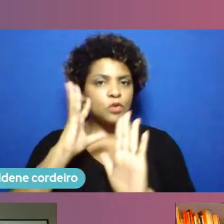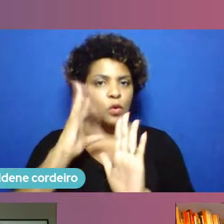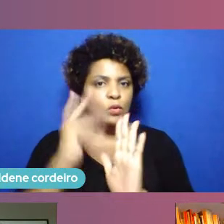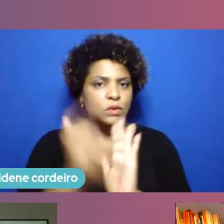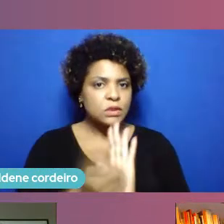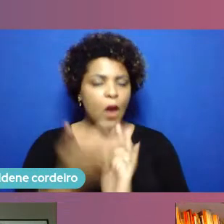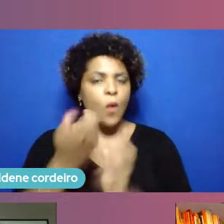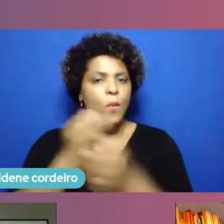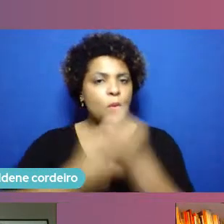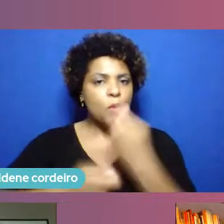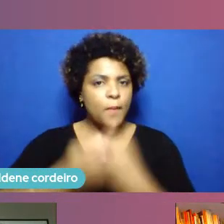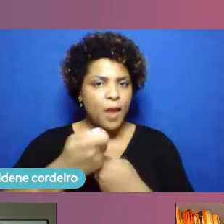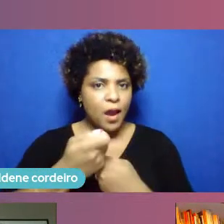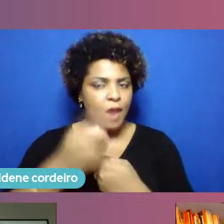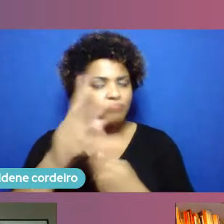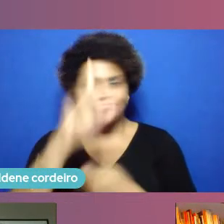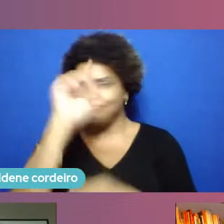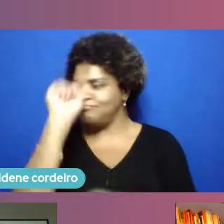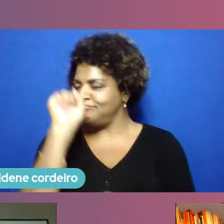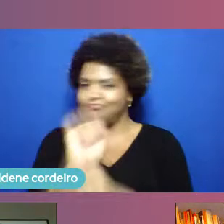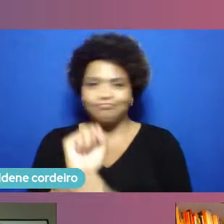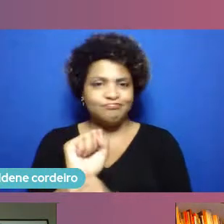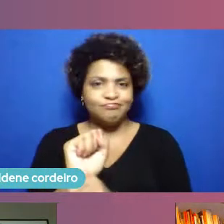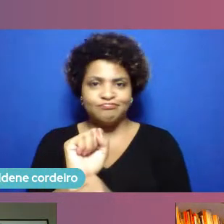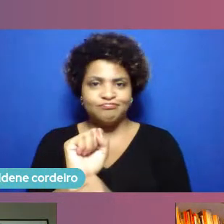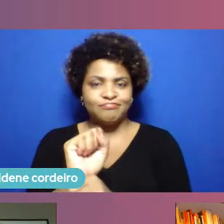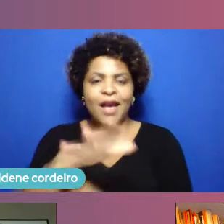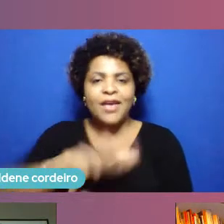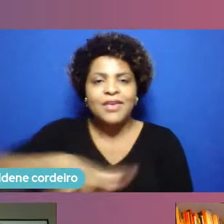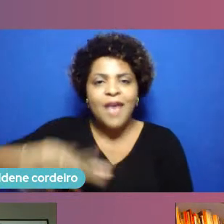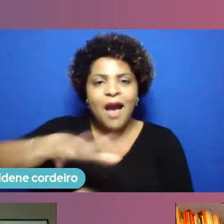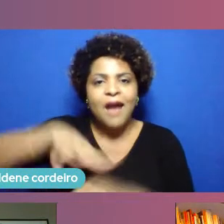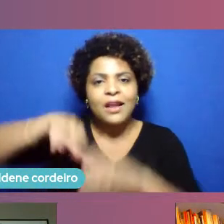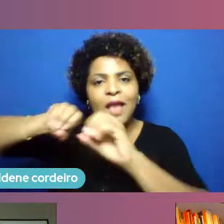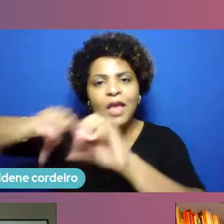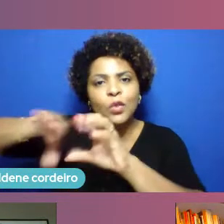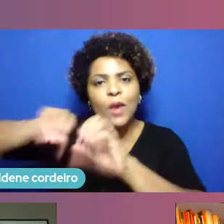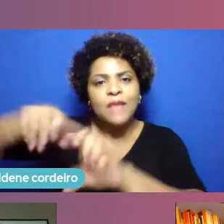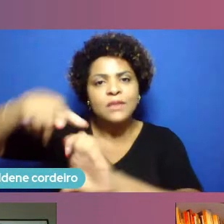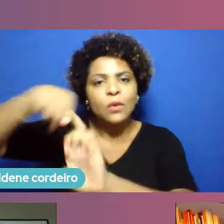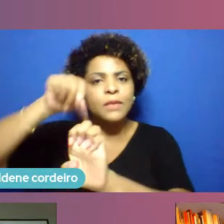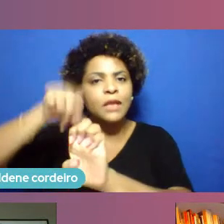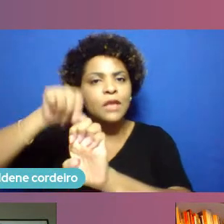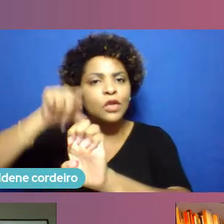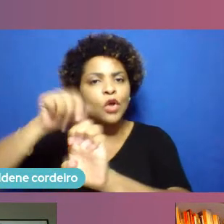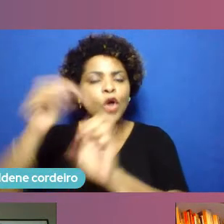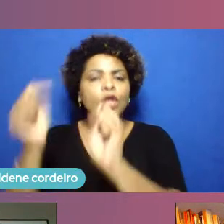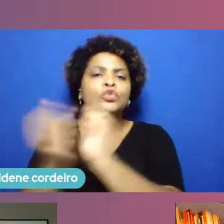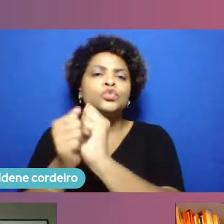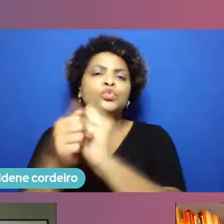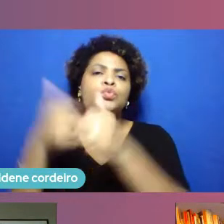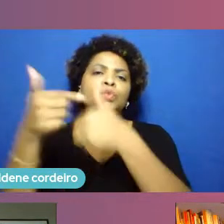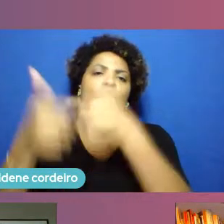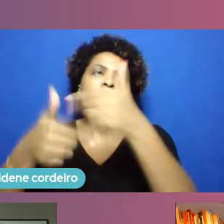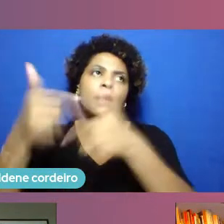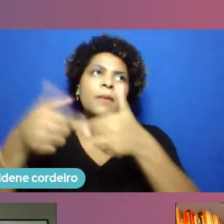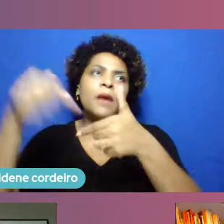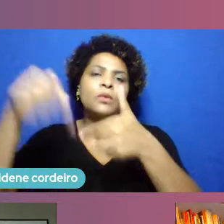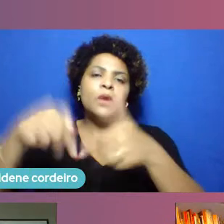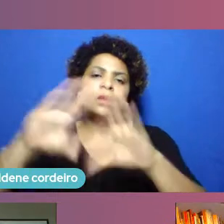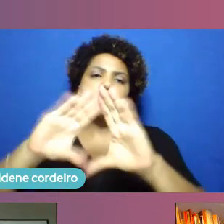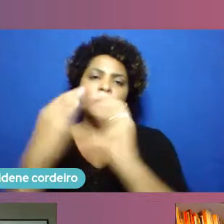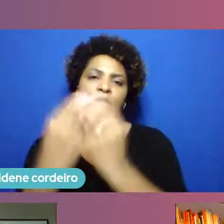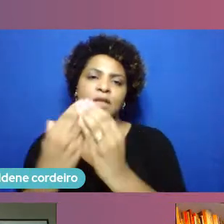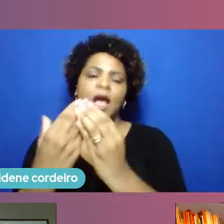não paramos. E na área de educação empreendedora, junto com o a gente trabalha, junto com o ecossistema, foi levar, durante esse